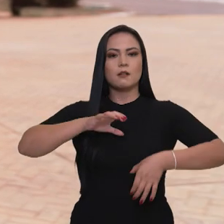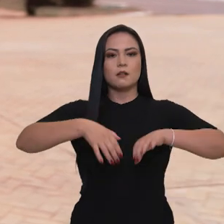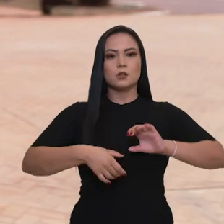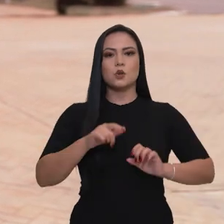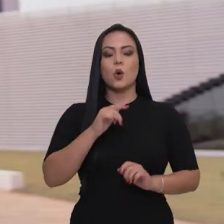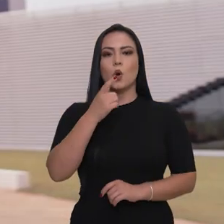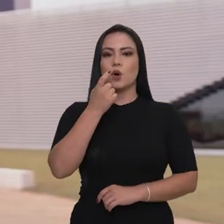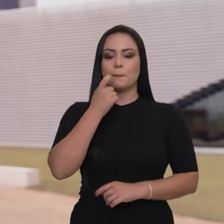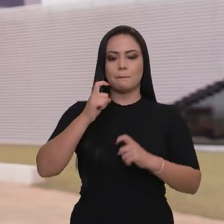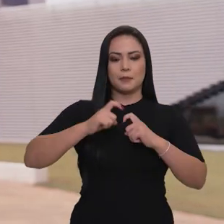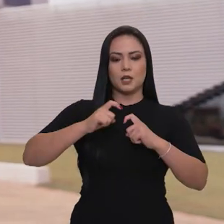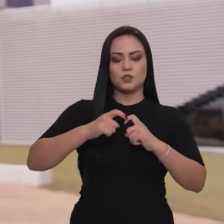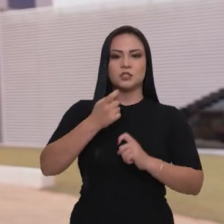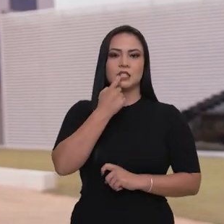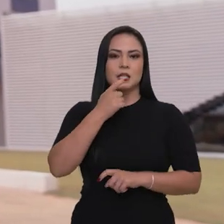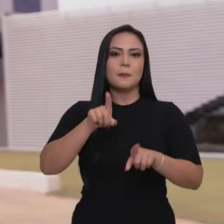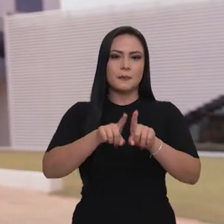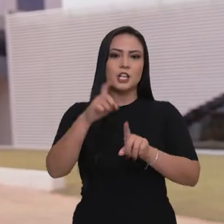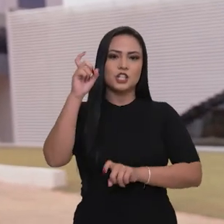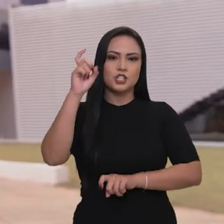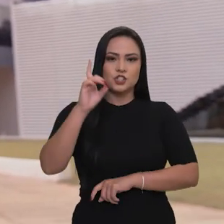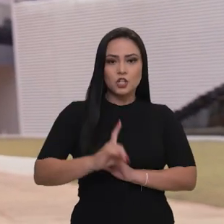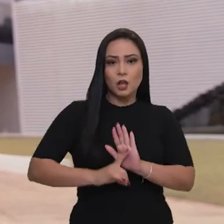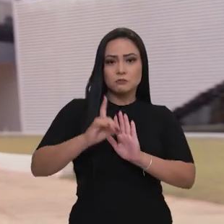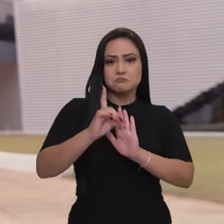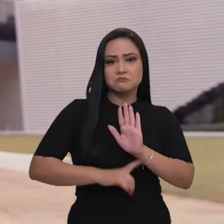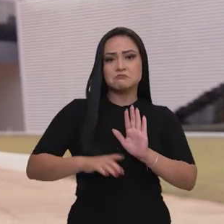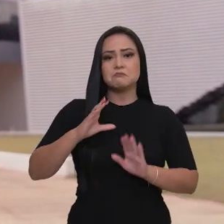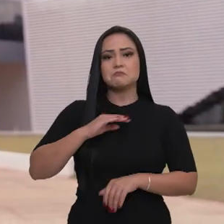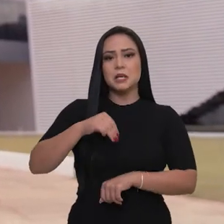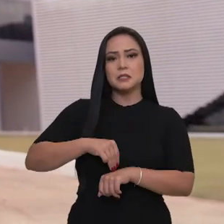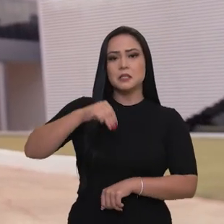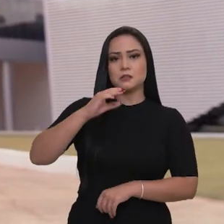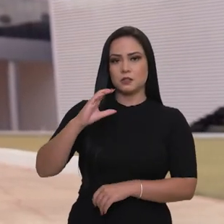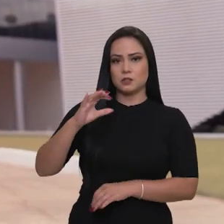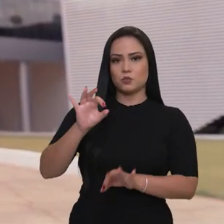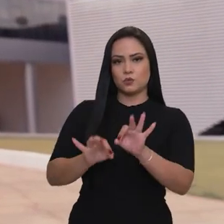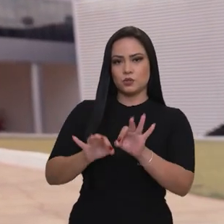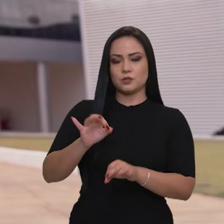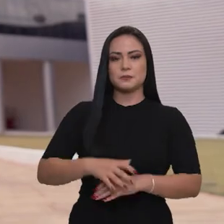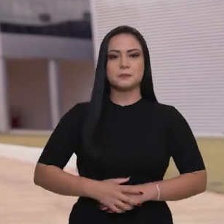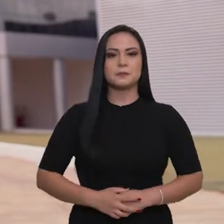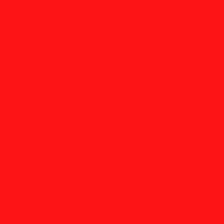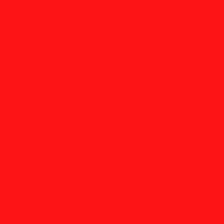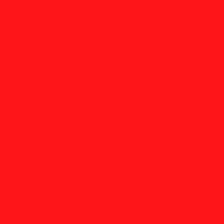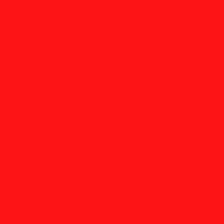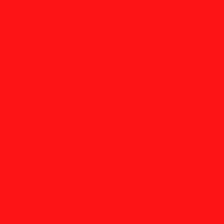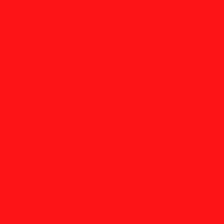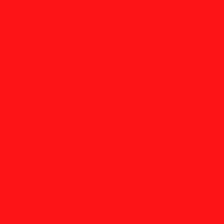possui graduação em Odontologia e Direito e é mestrando em Ciências Jurídicas.